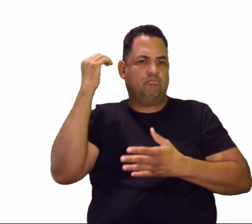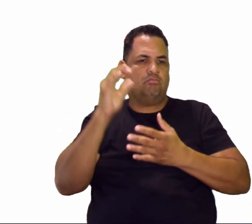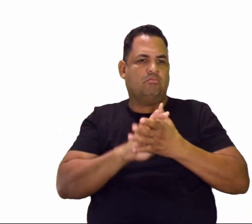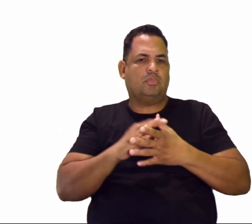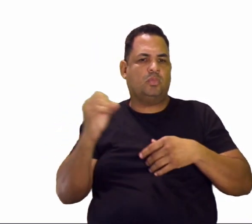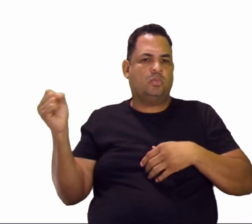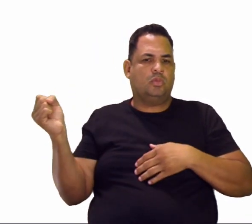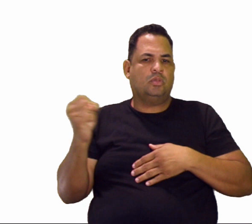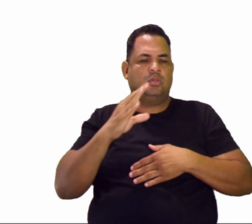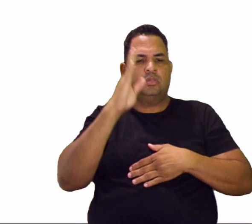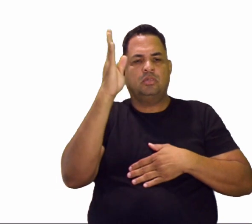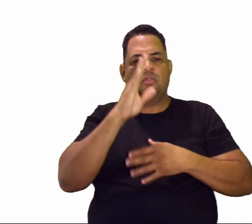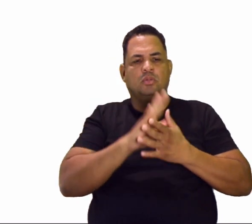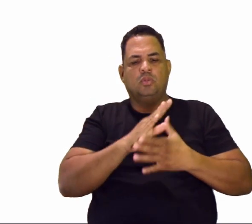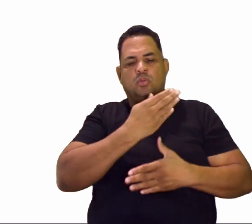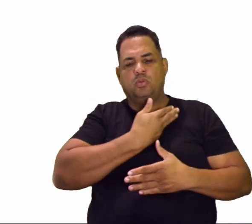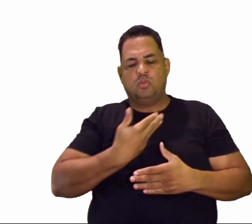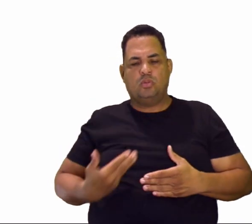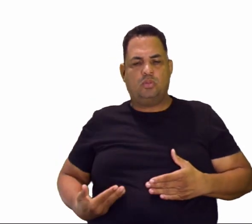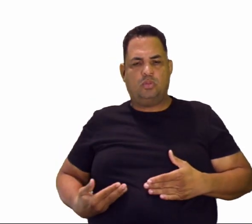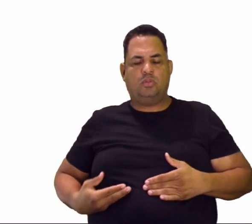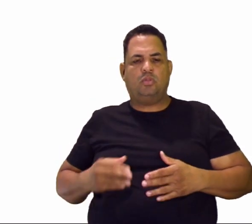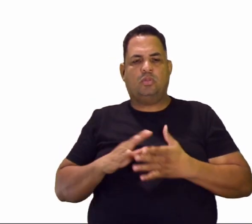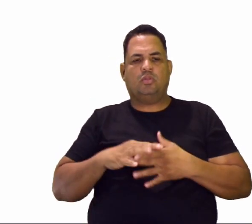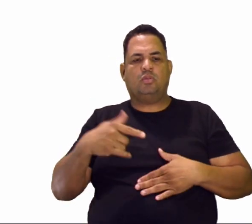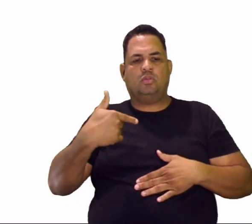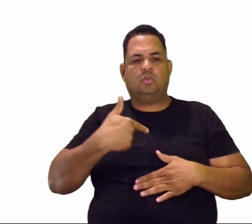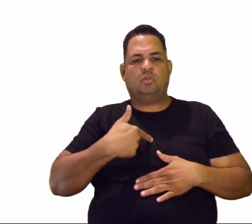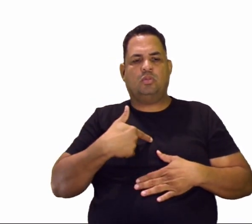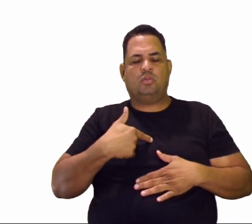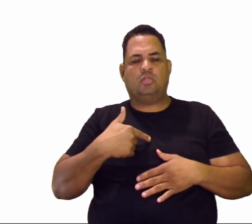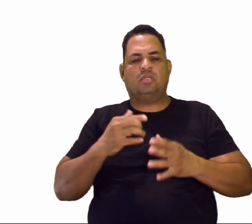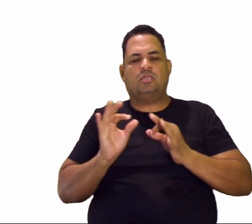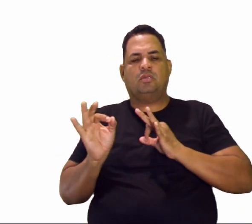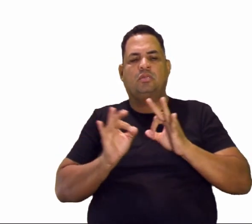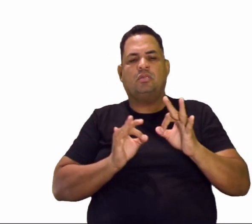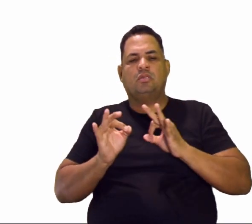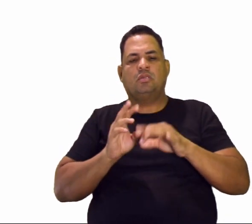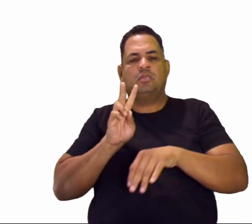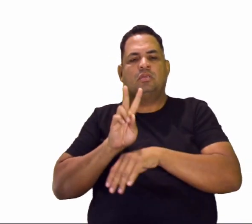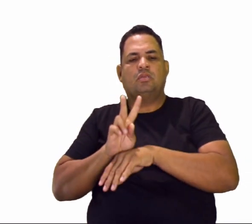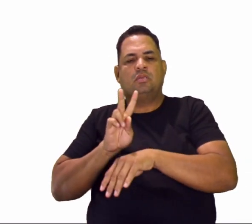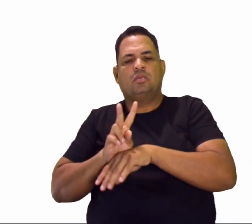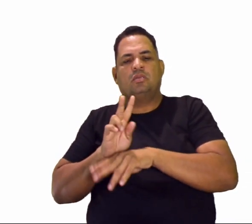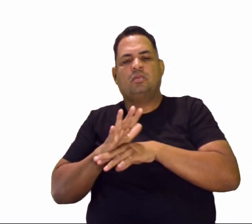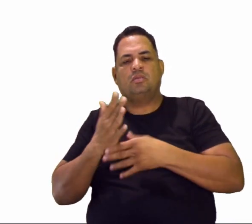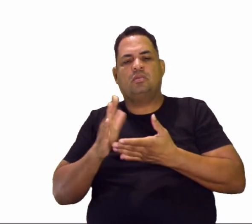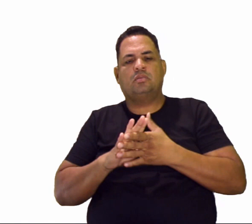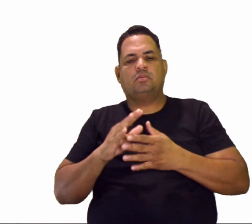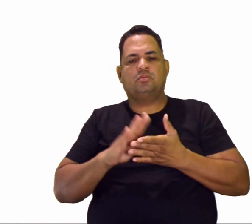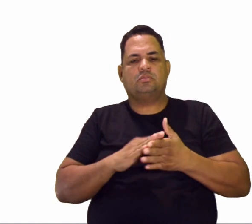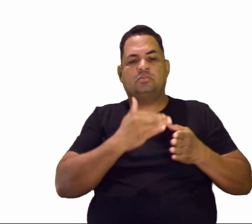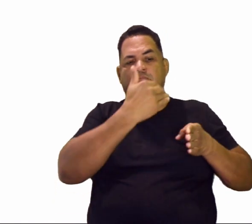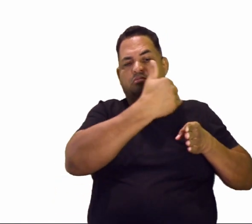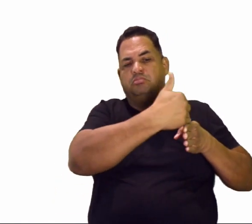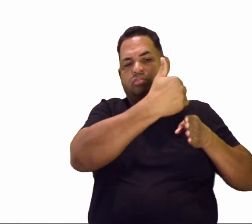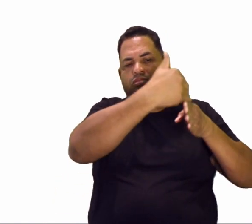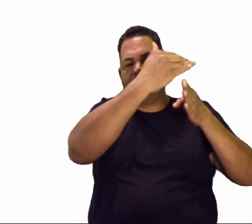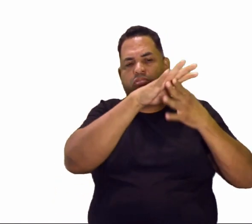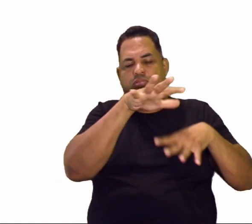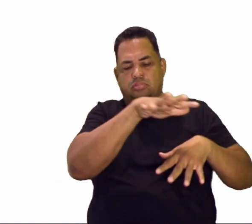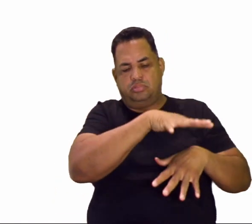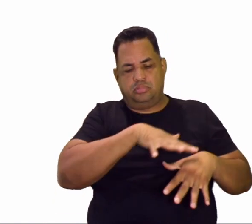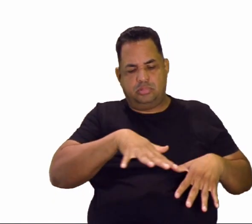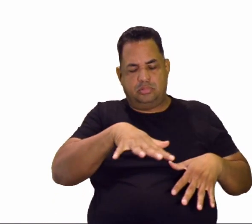Vargas. Tem o objetivo de fiscalizar, proteger, identificar, restaurar, preservar e revitalizar os movimentos e sítios dos bem imóveis